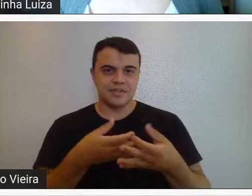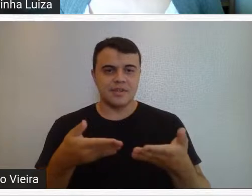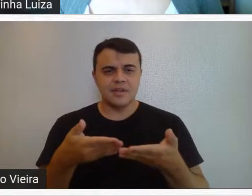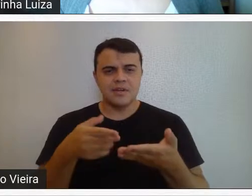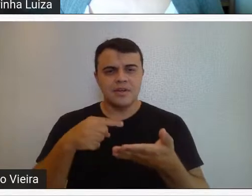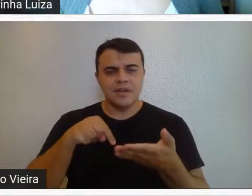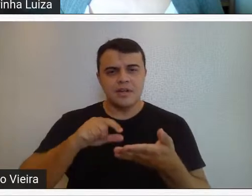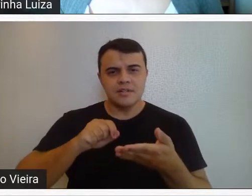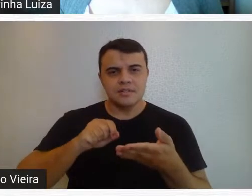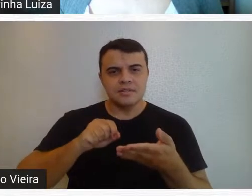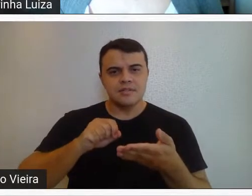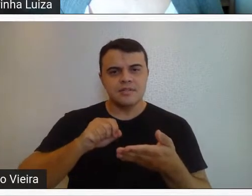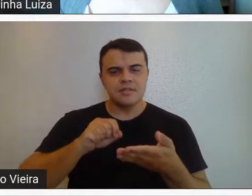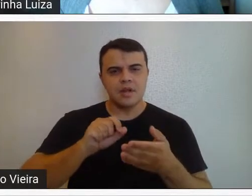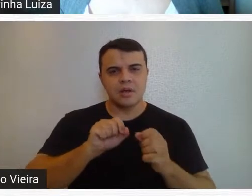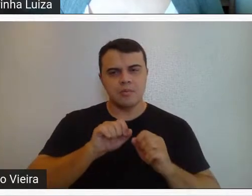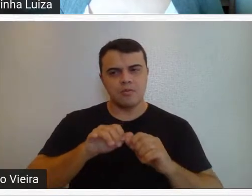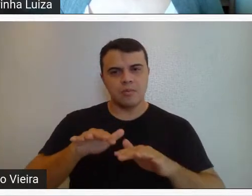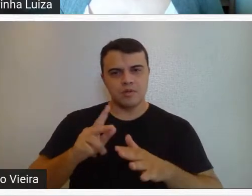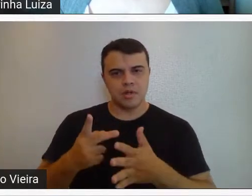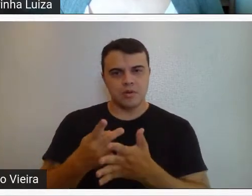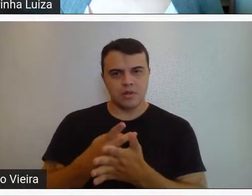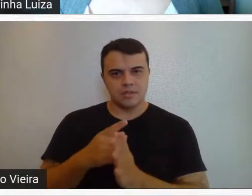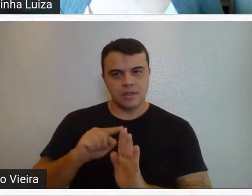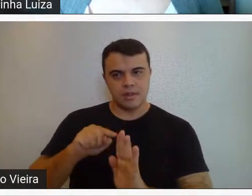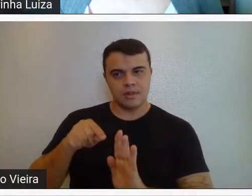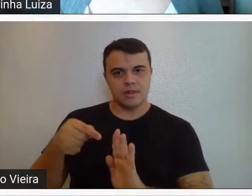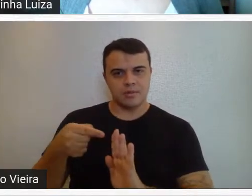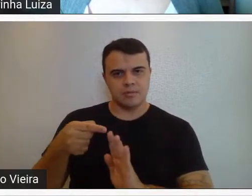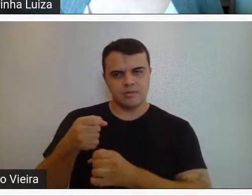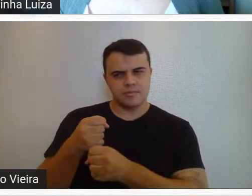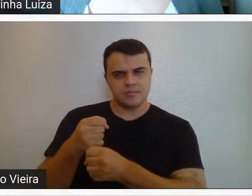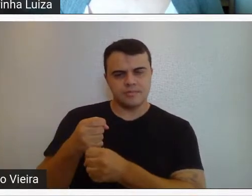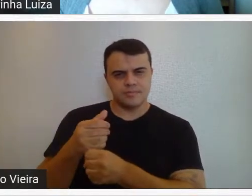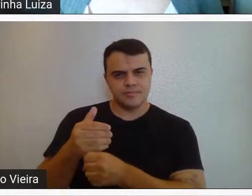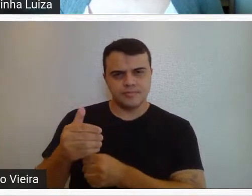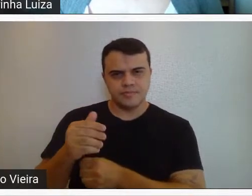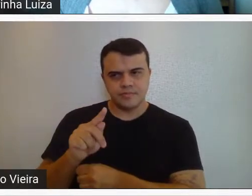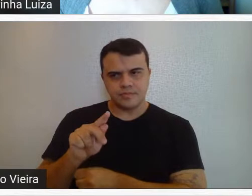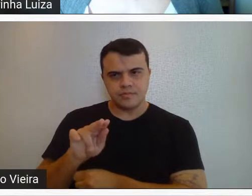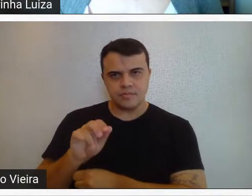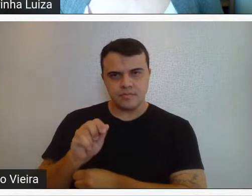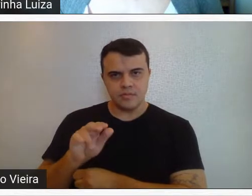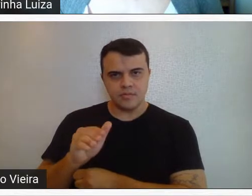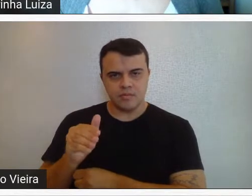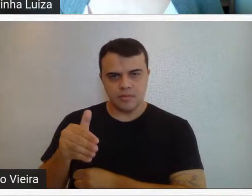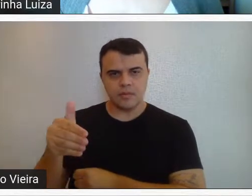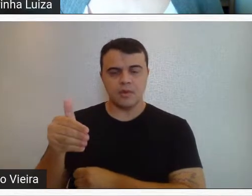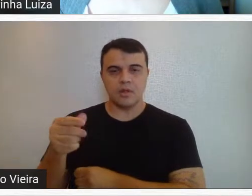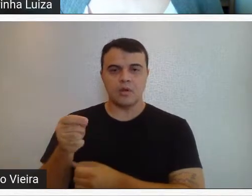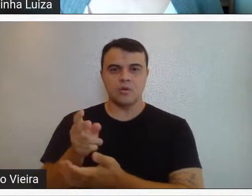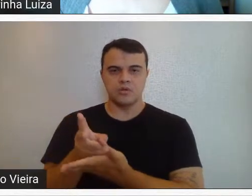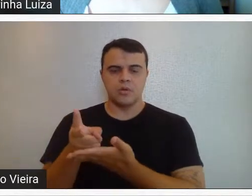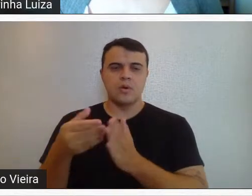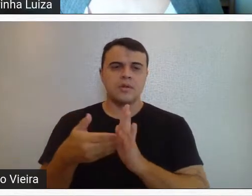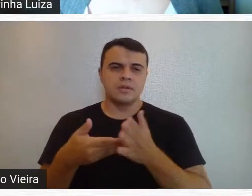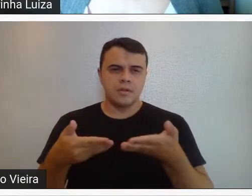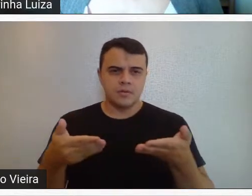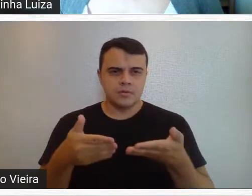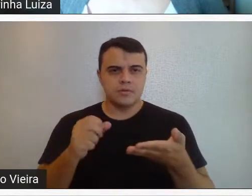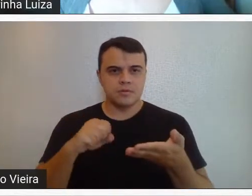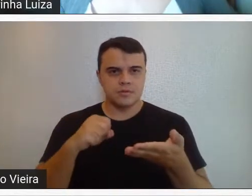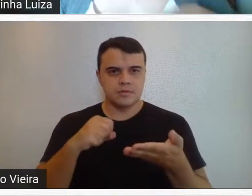movimentos que acontecem depois, a partir de Guignard e tal, continuam até hoje